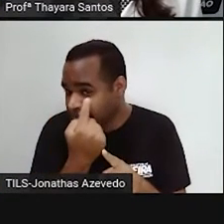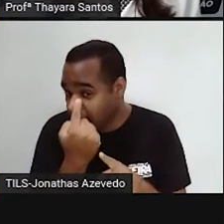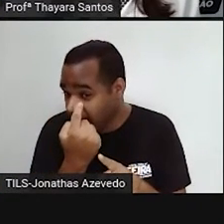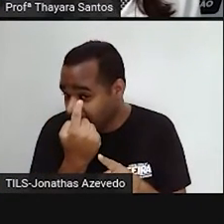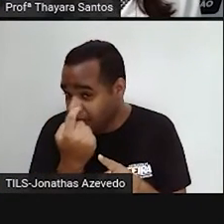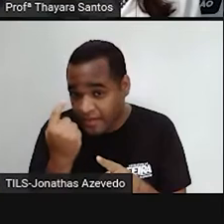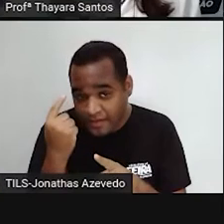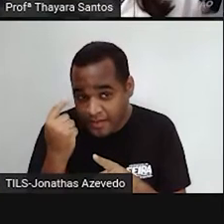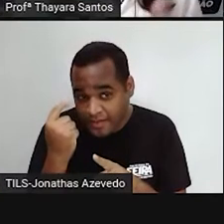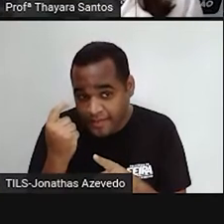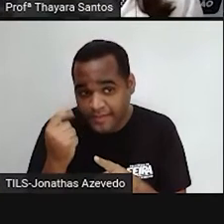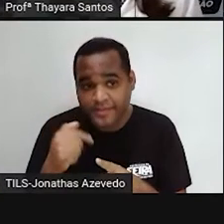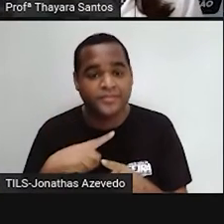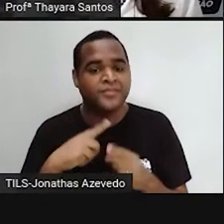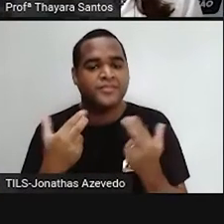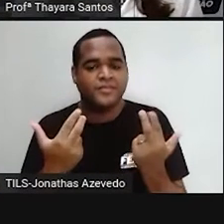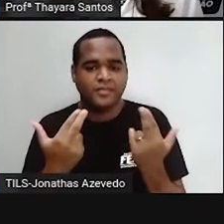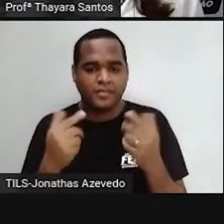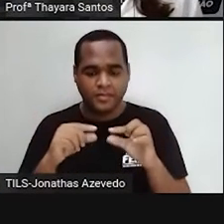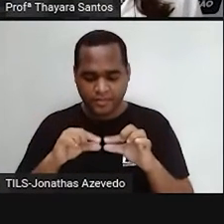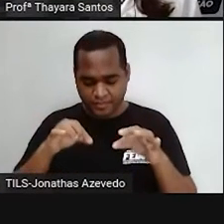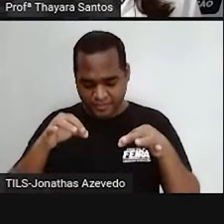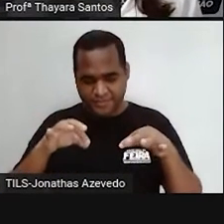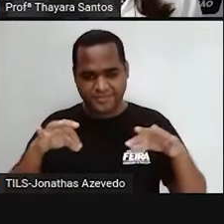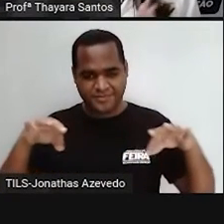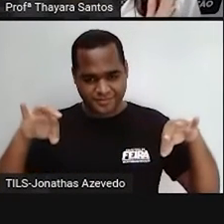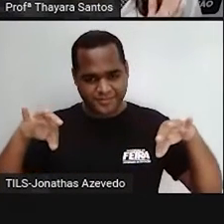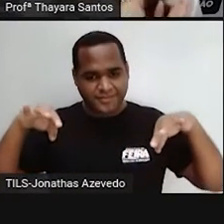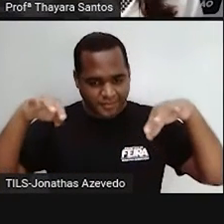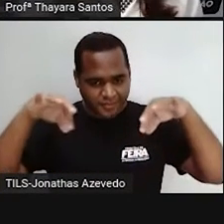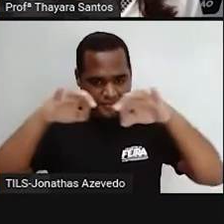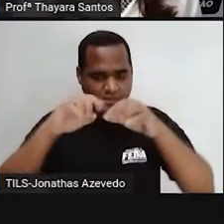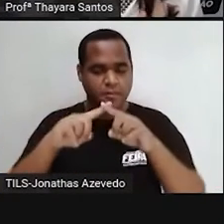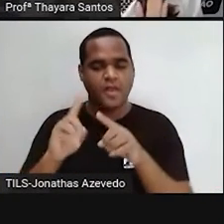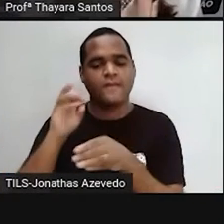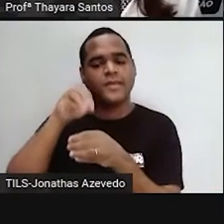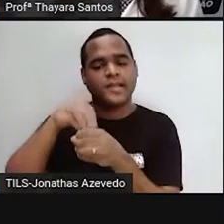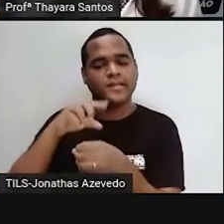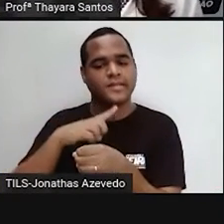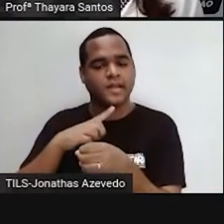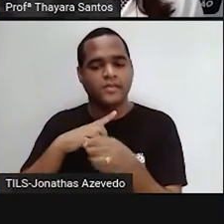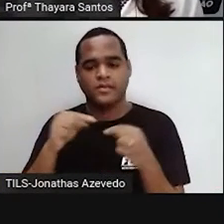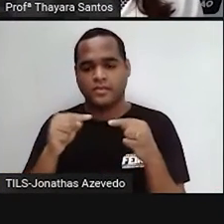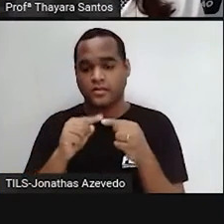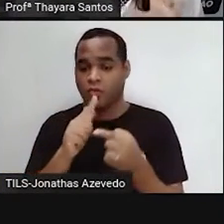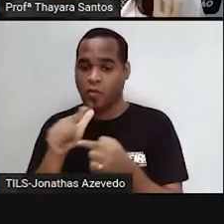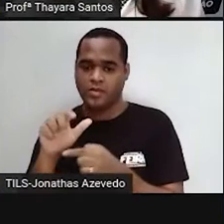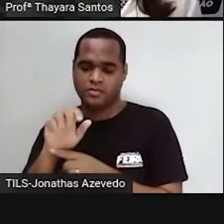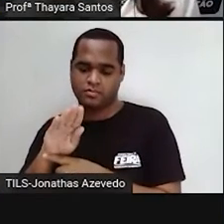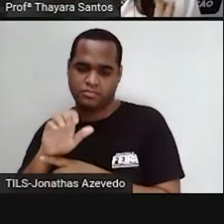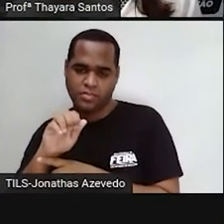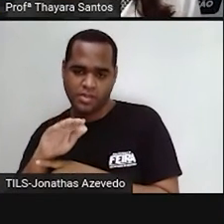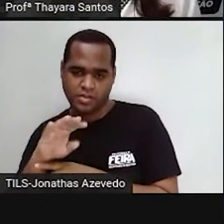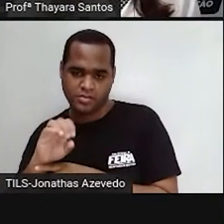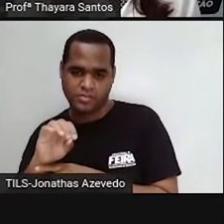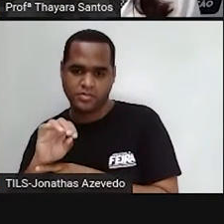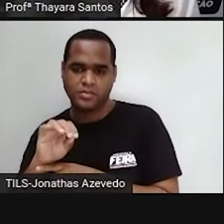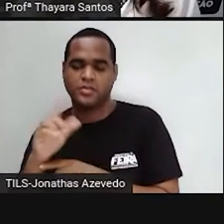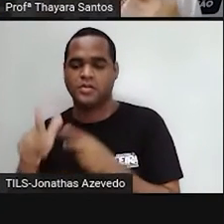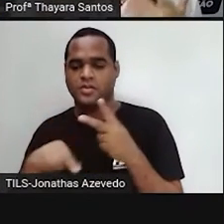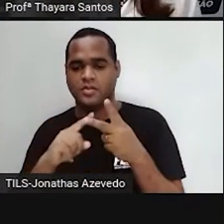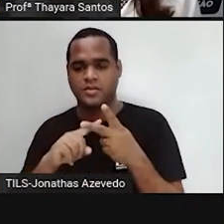prokariótica? Essa célula prokariótica está presente nas bactérias e nas cianobactérias. Somente nesses